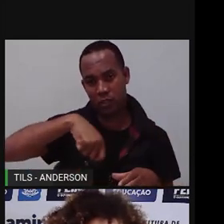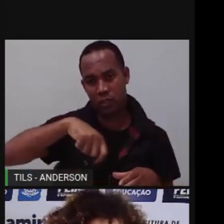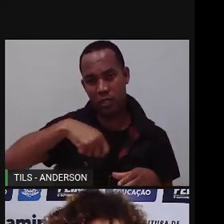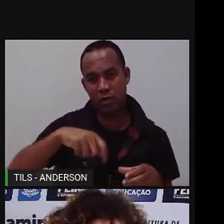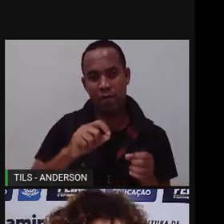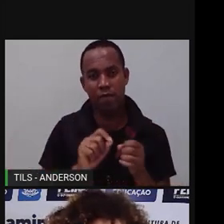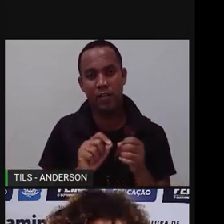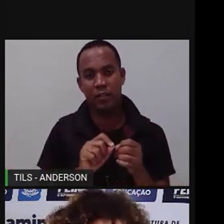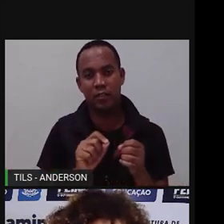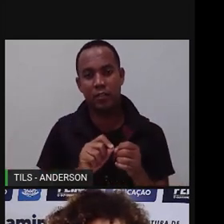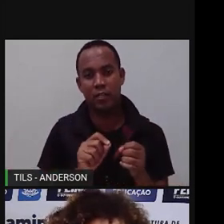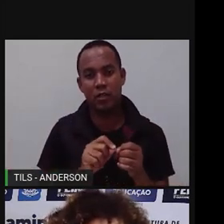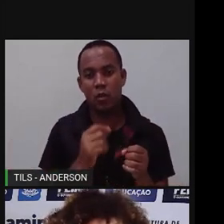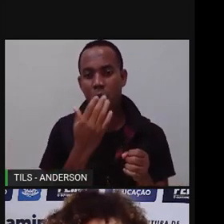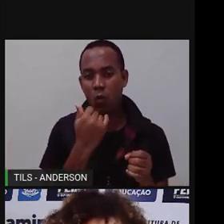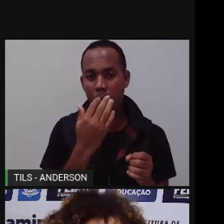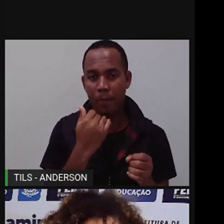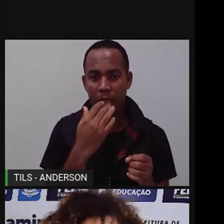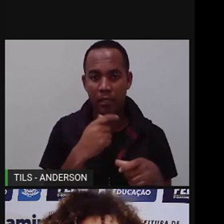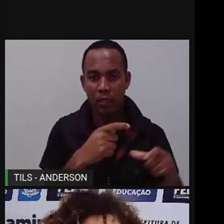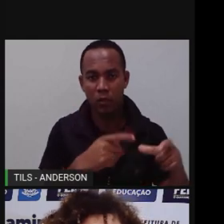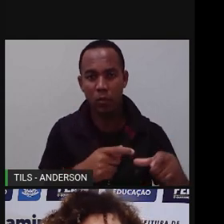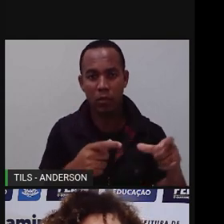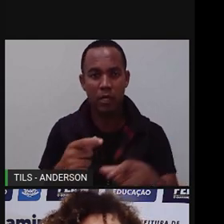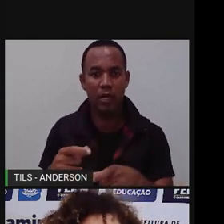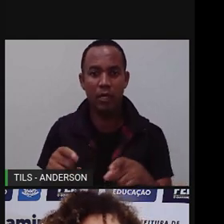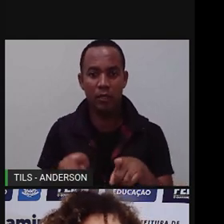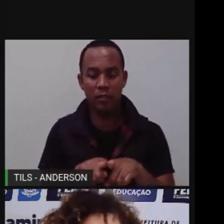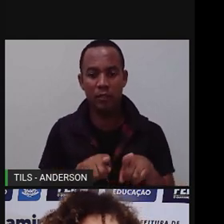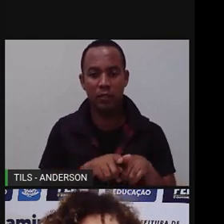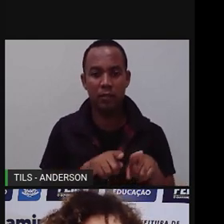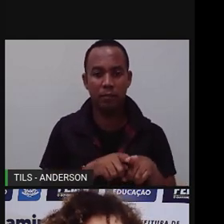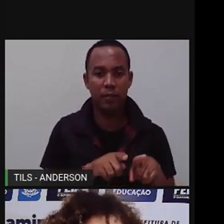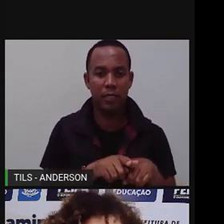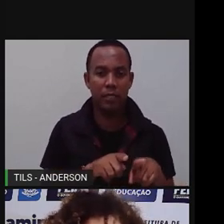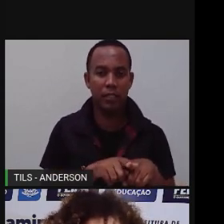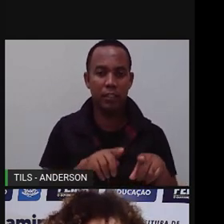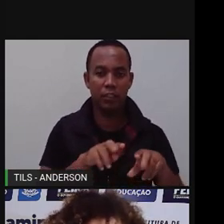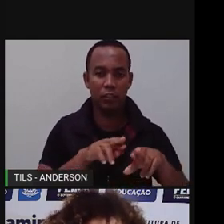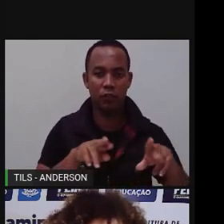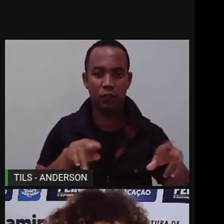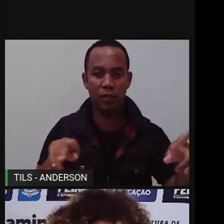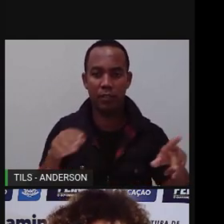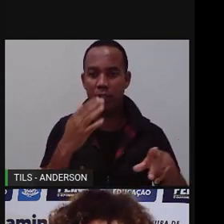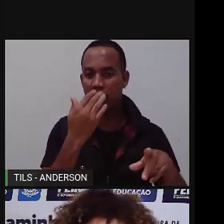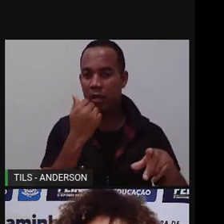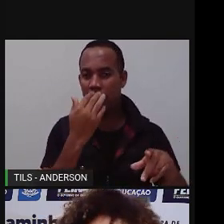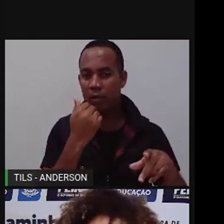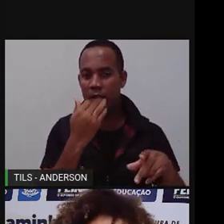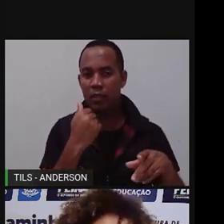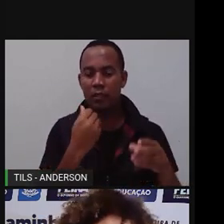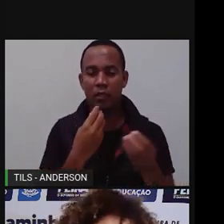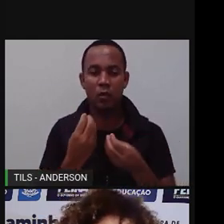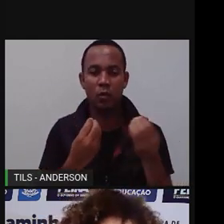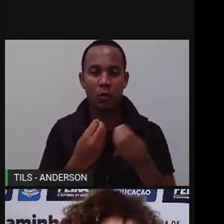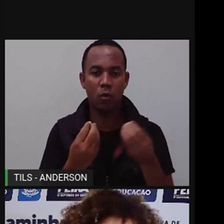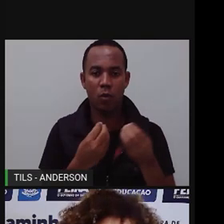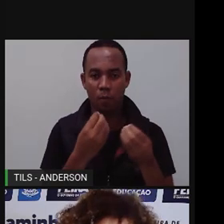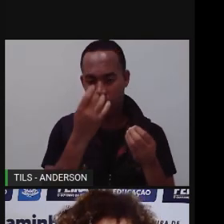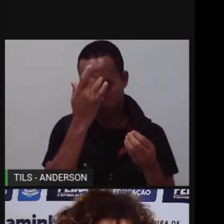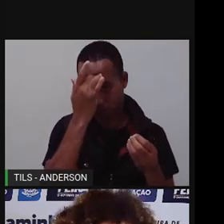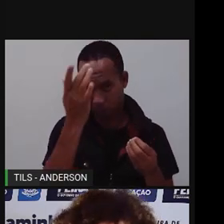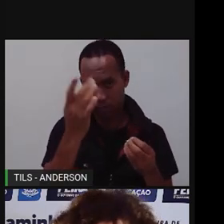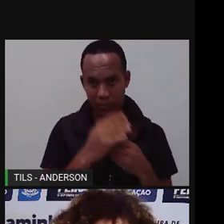fazendas e casas grandes do campo e da cidade, permitiu a difusão da influência africana na alimentação. Isso até é bem fácil da gente